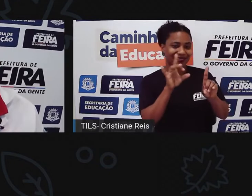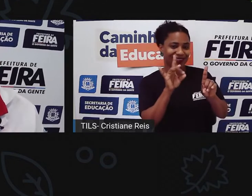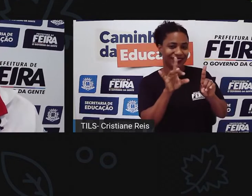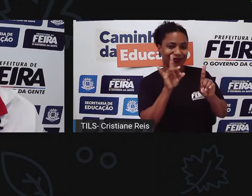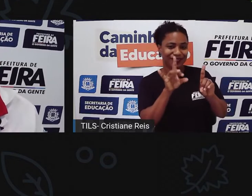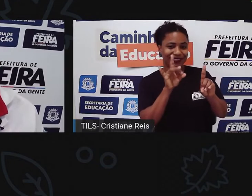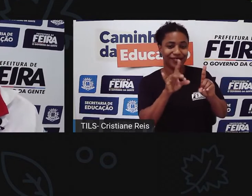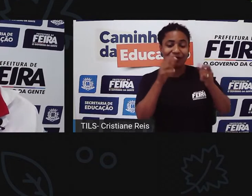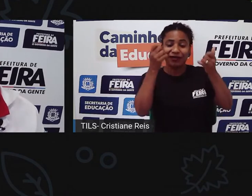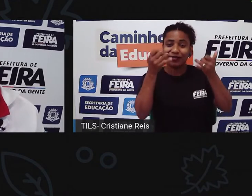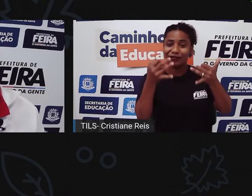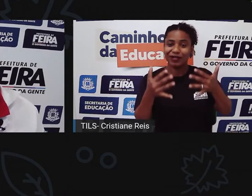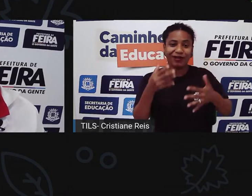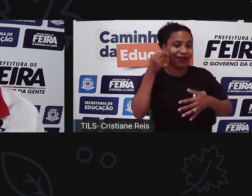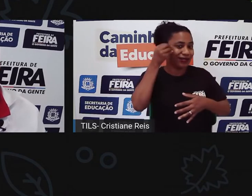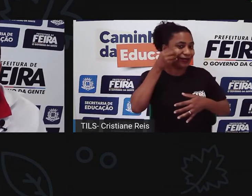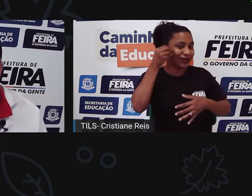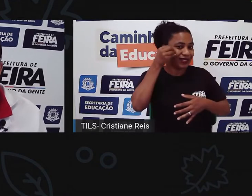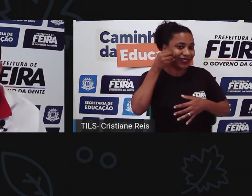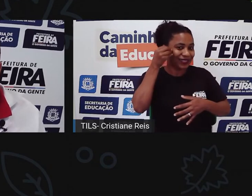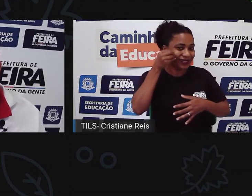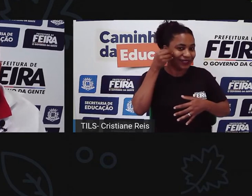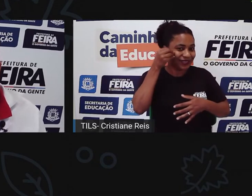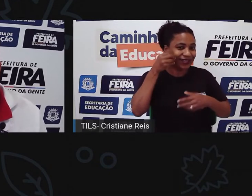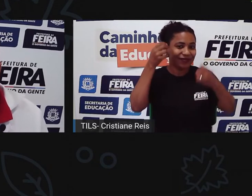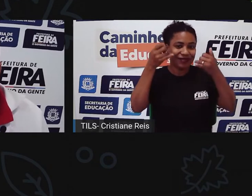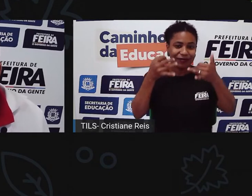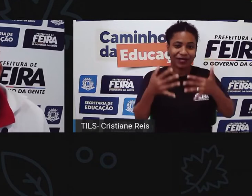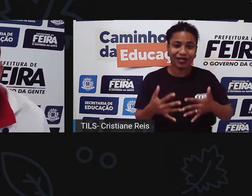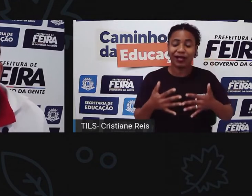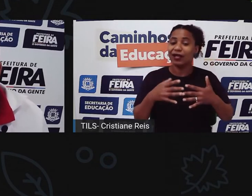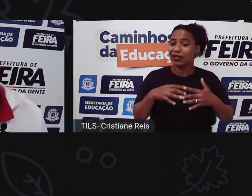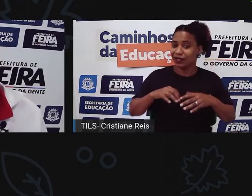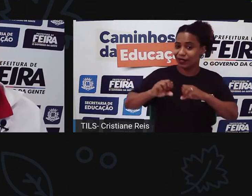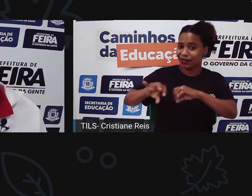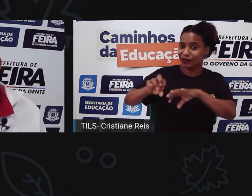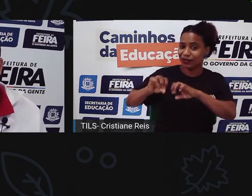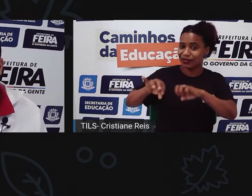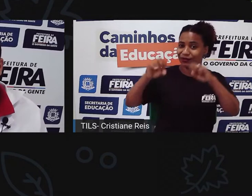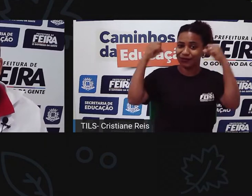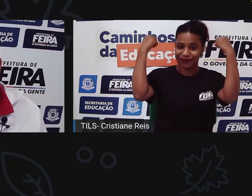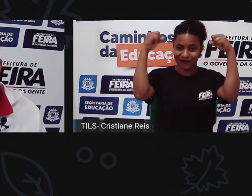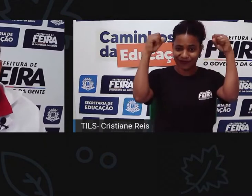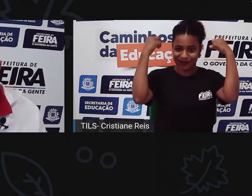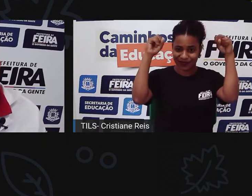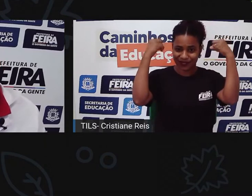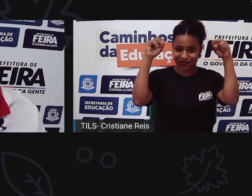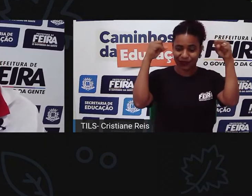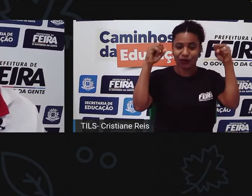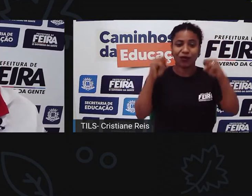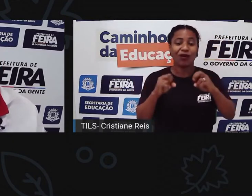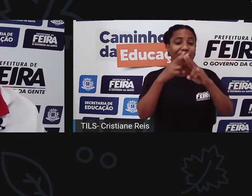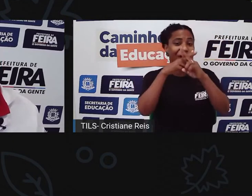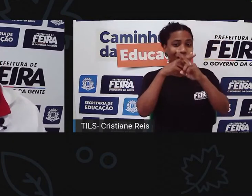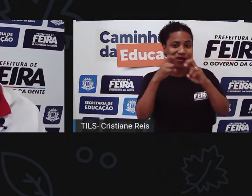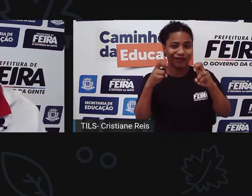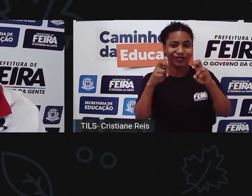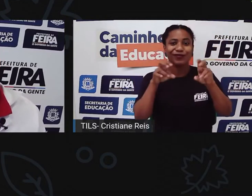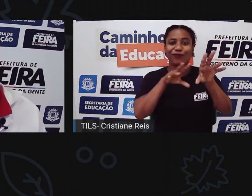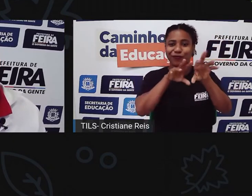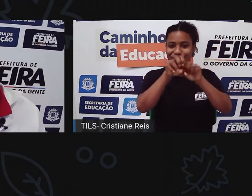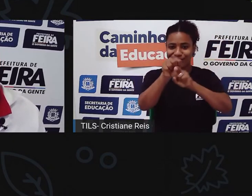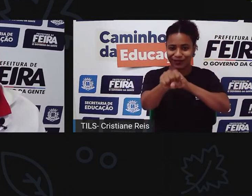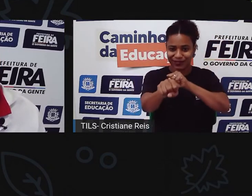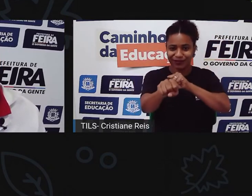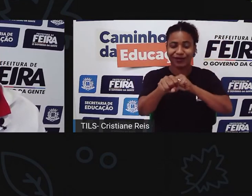é o professor Rivaldo Júnior. Ele é educador físico formado pela UFs e nas palavras dele, ele é oriundo